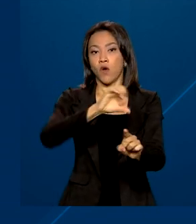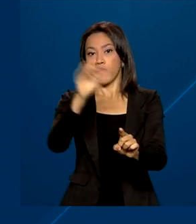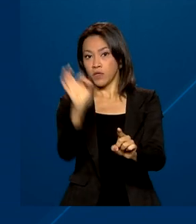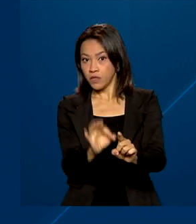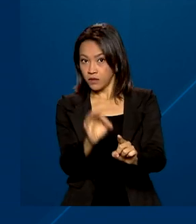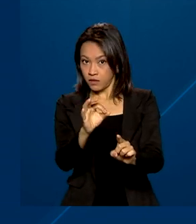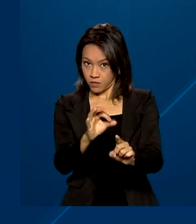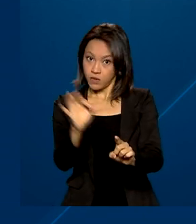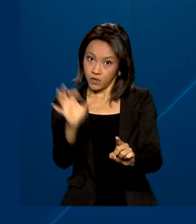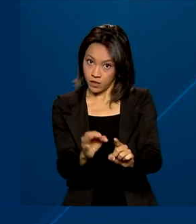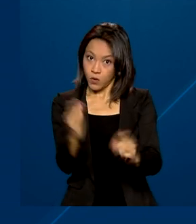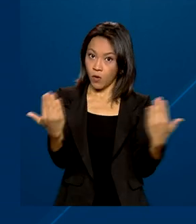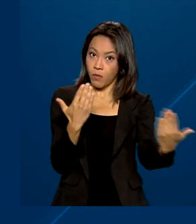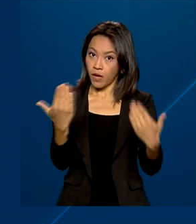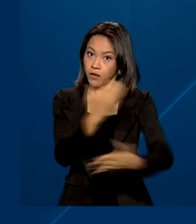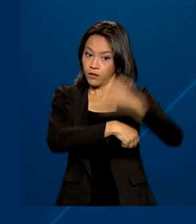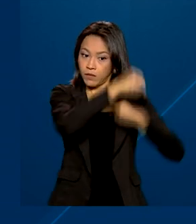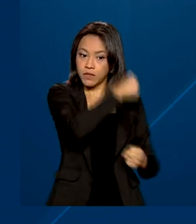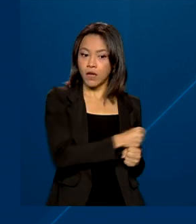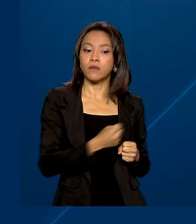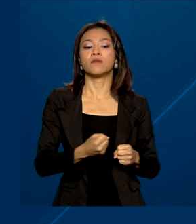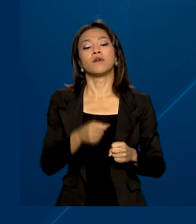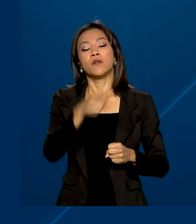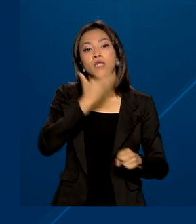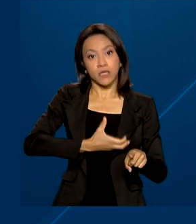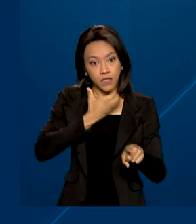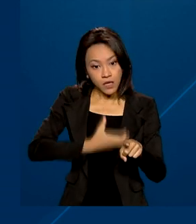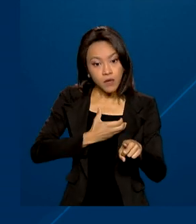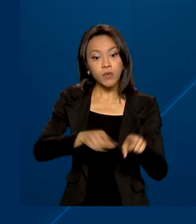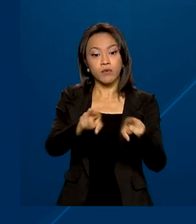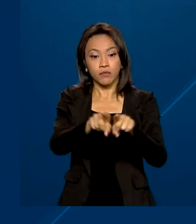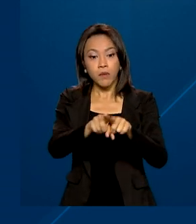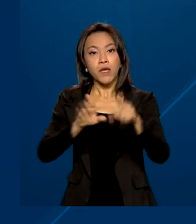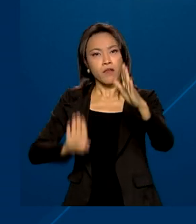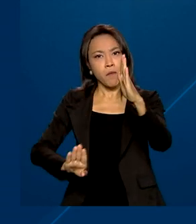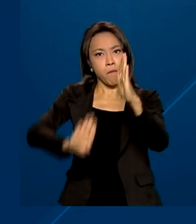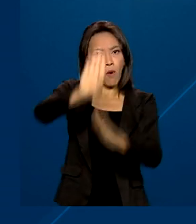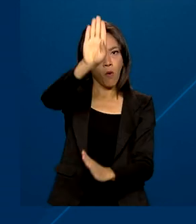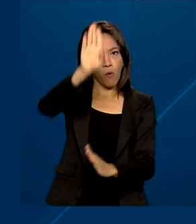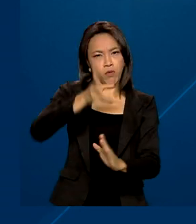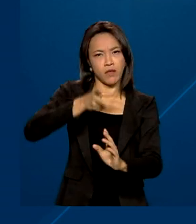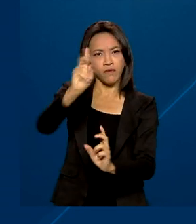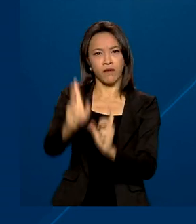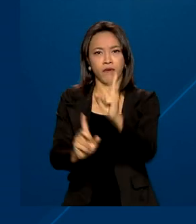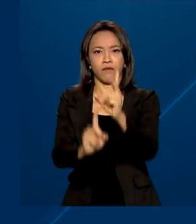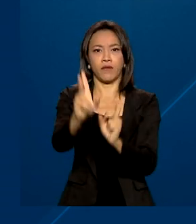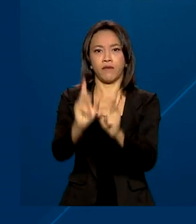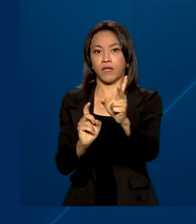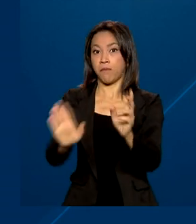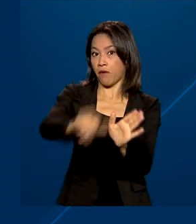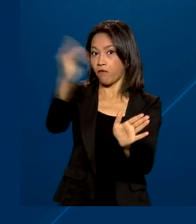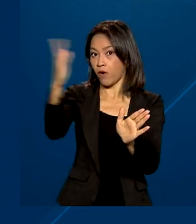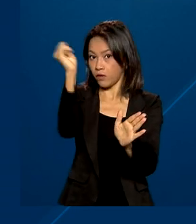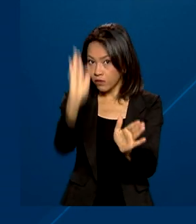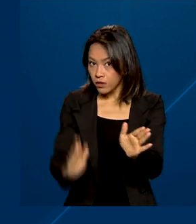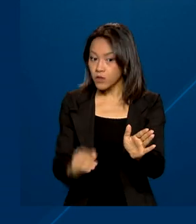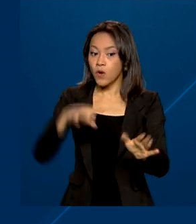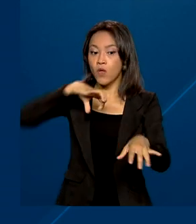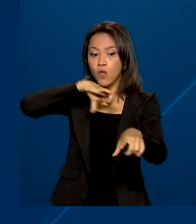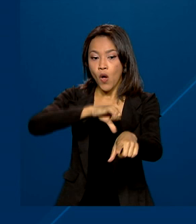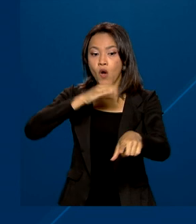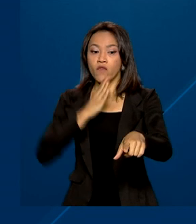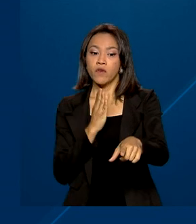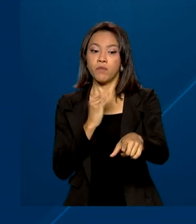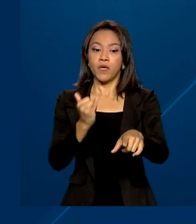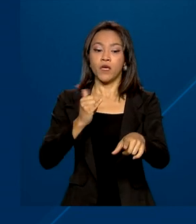2020. O mês de dezembro do ano passado também registrou recorde nas exportações do setor. Foram 9 bilhões e